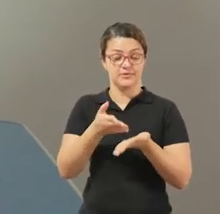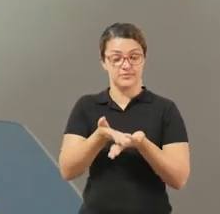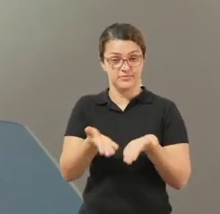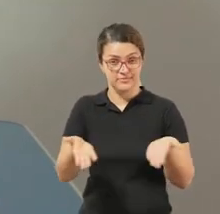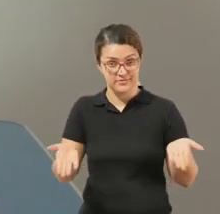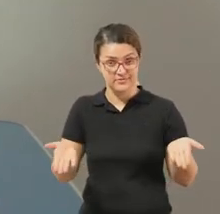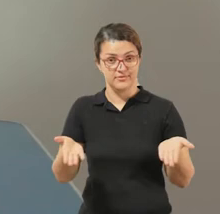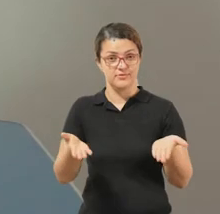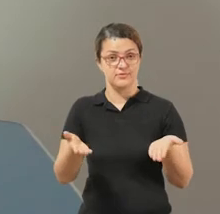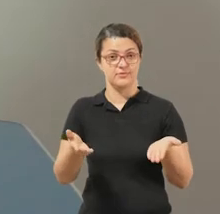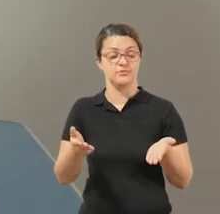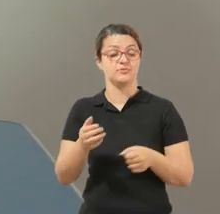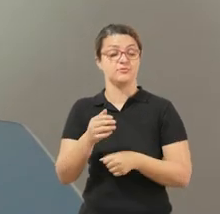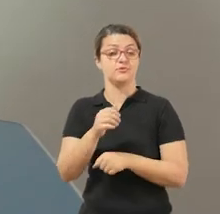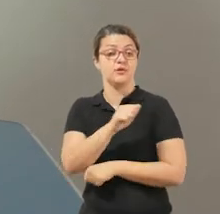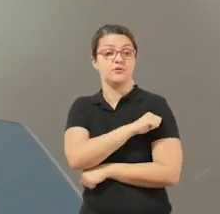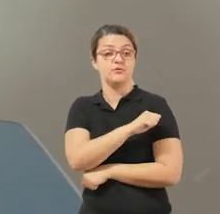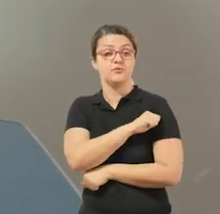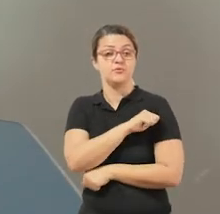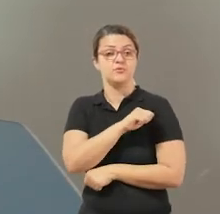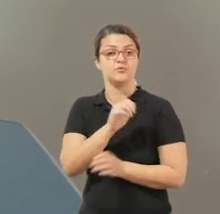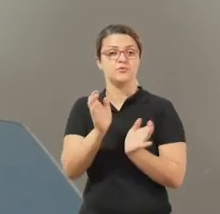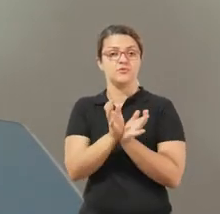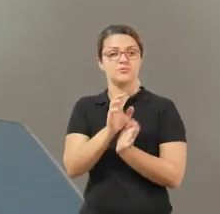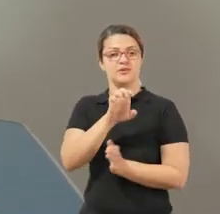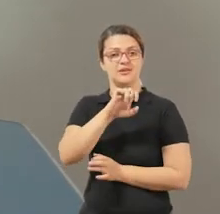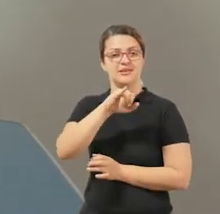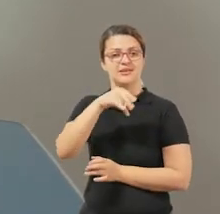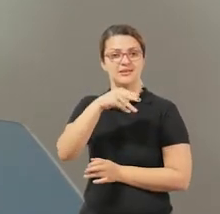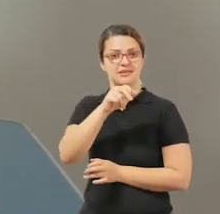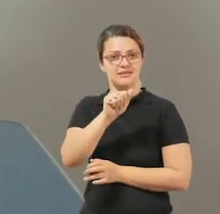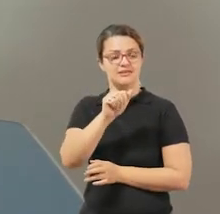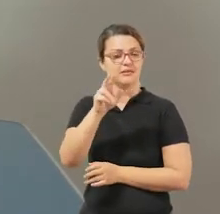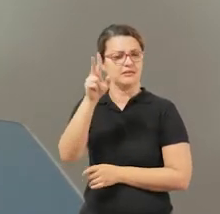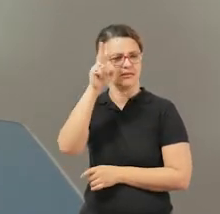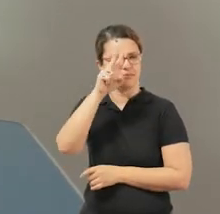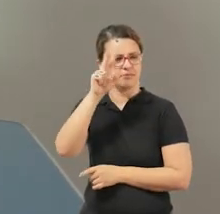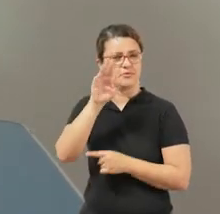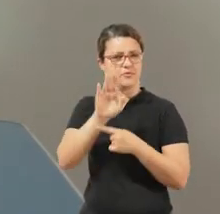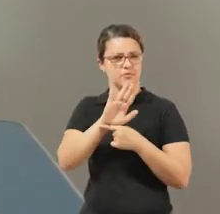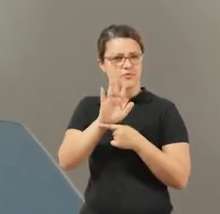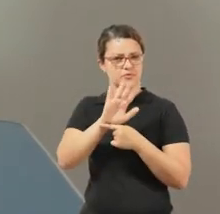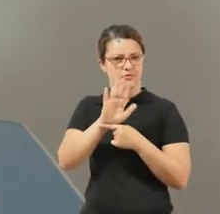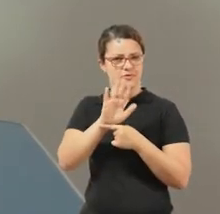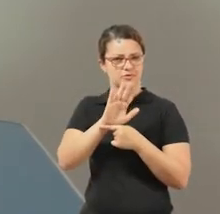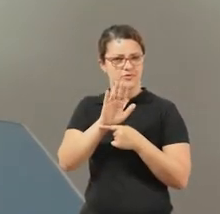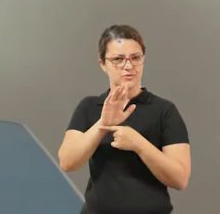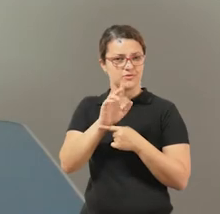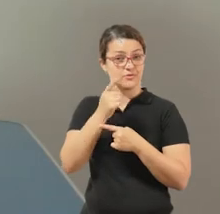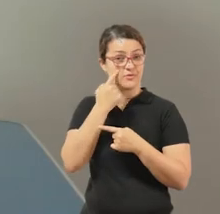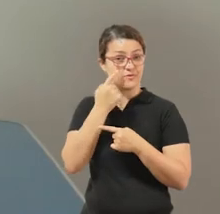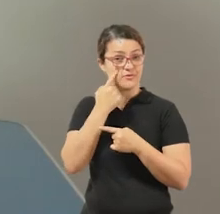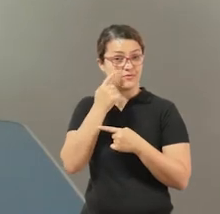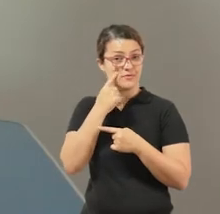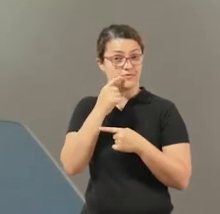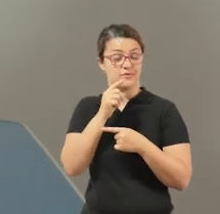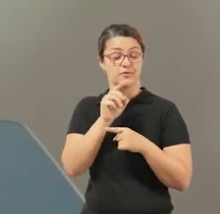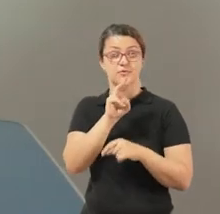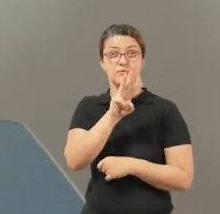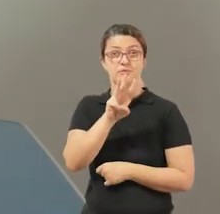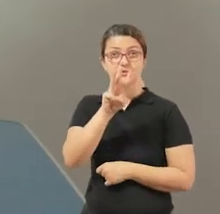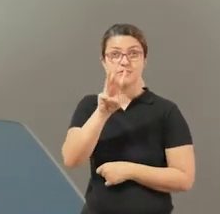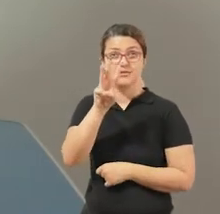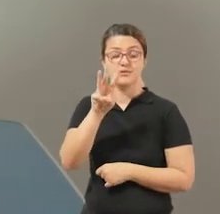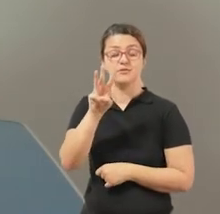para vocês, alunos da EJA. Lembrando que o acesso a esse vídeo vocês encontram no link lição de casa no